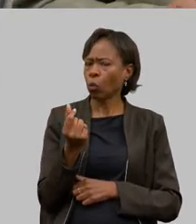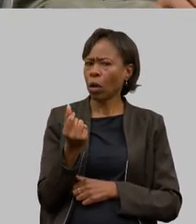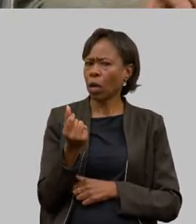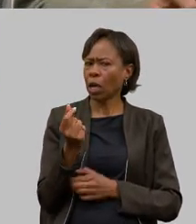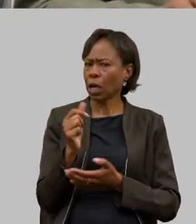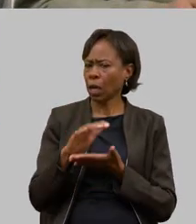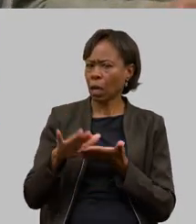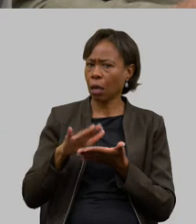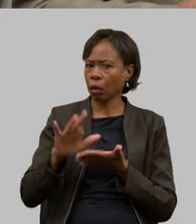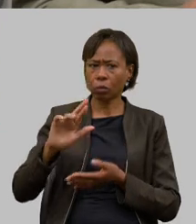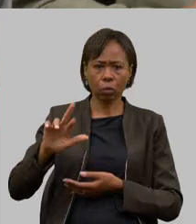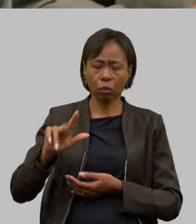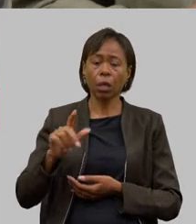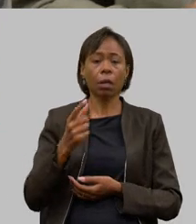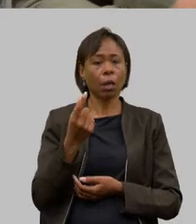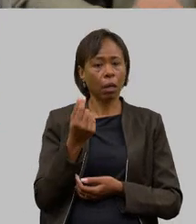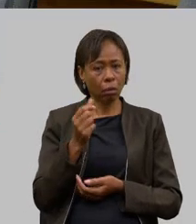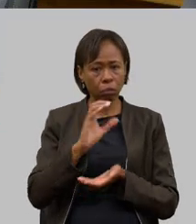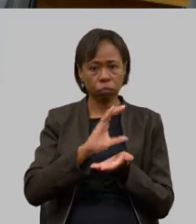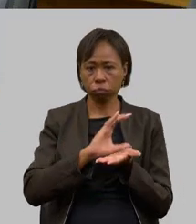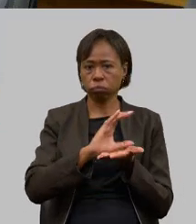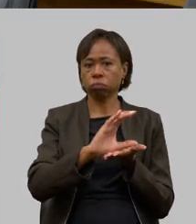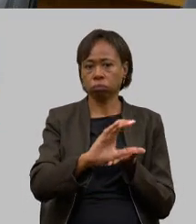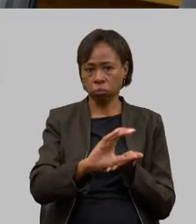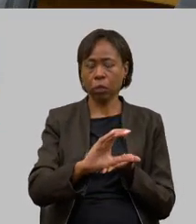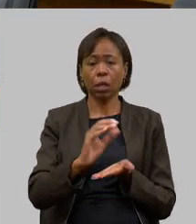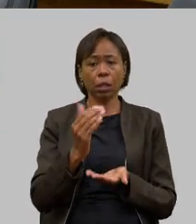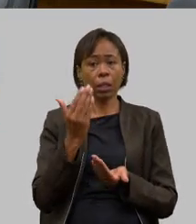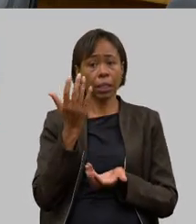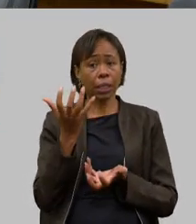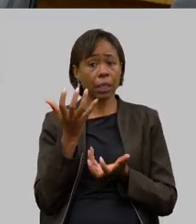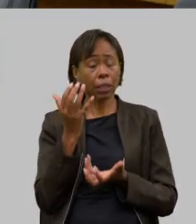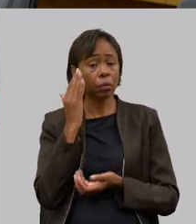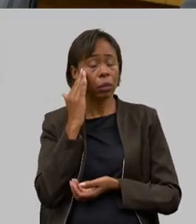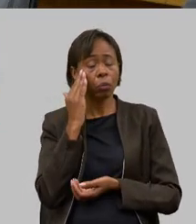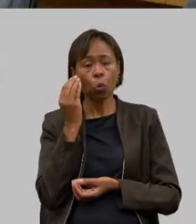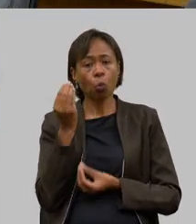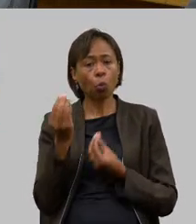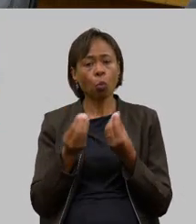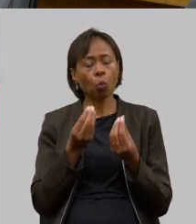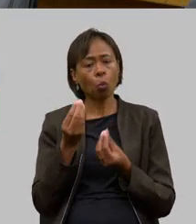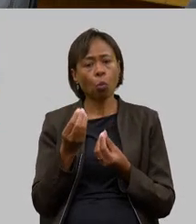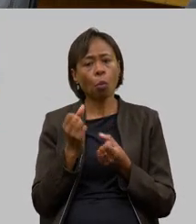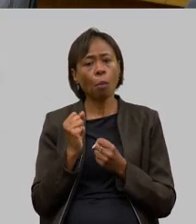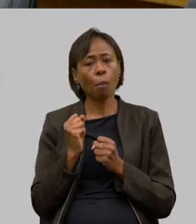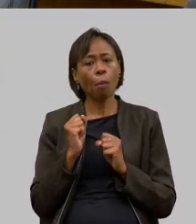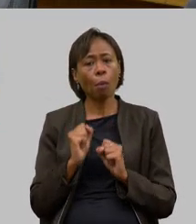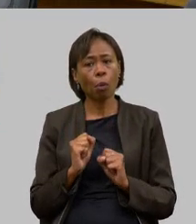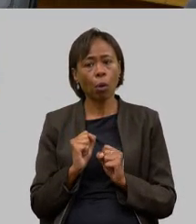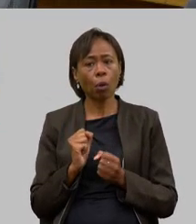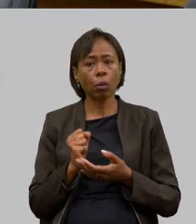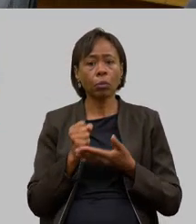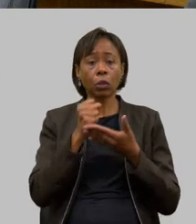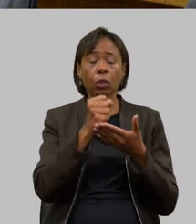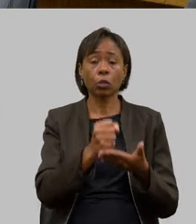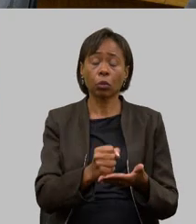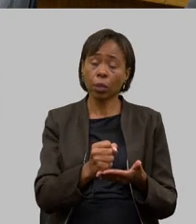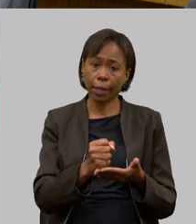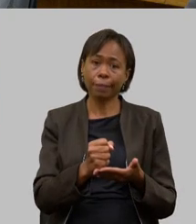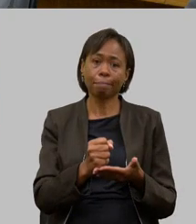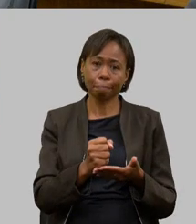então assim nós gostaríamos de saber de que maneira nós podemos ajudar dentro de uma forma